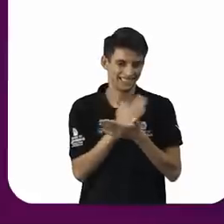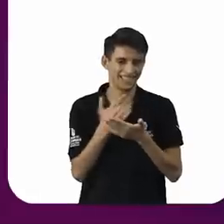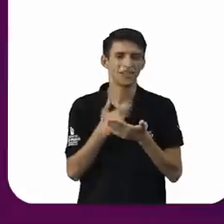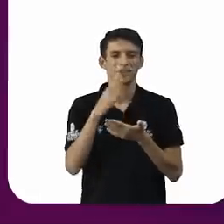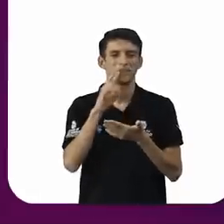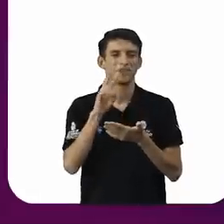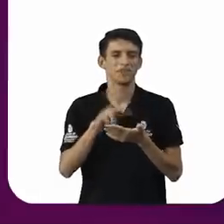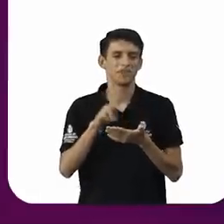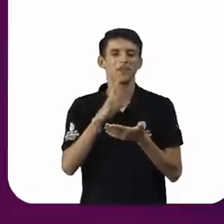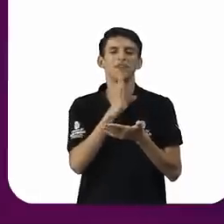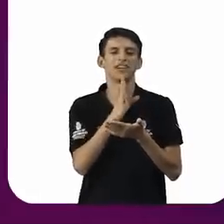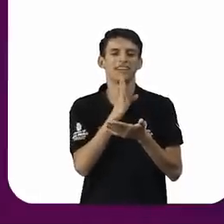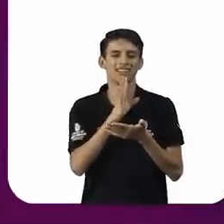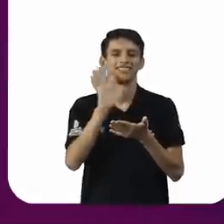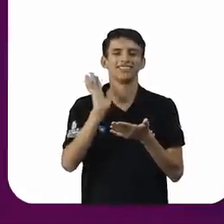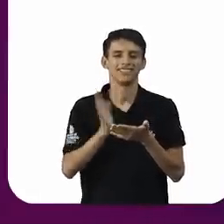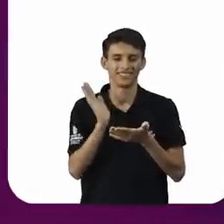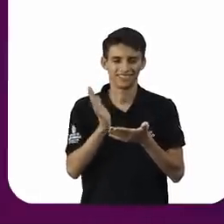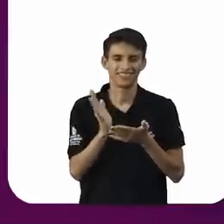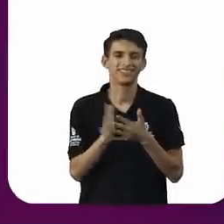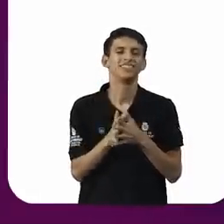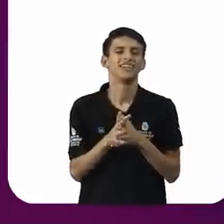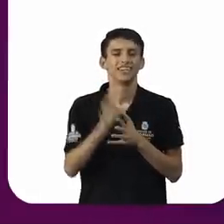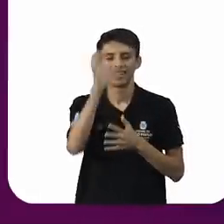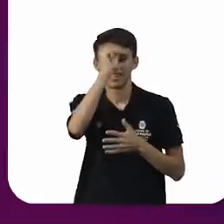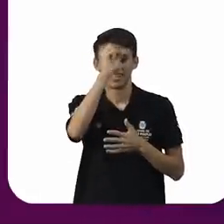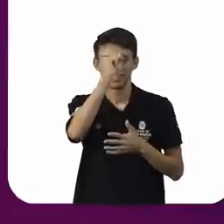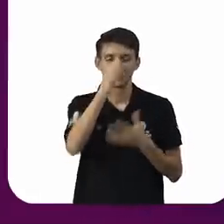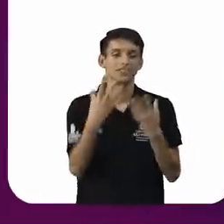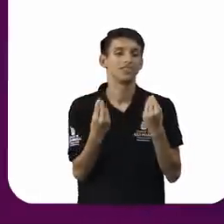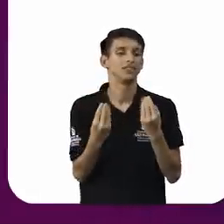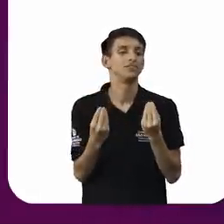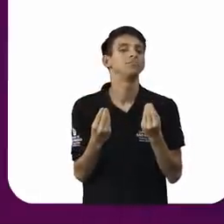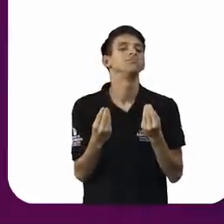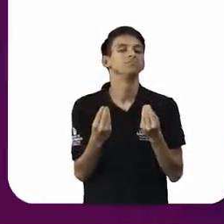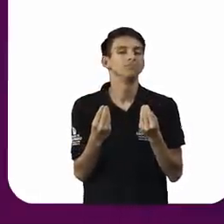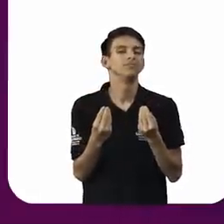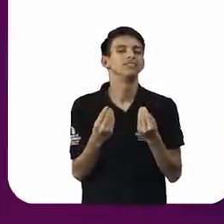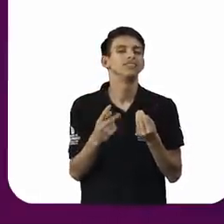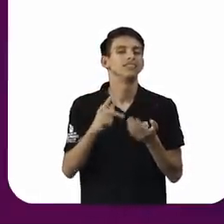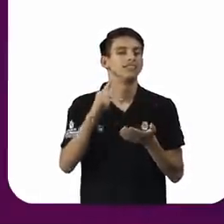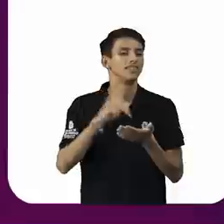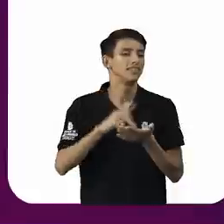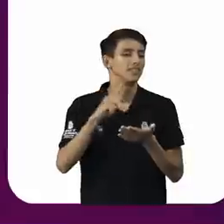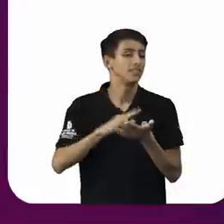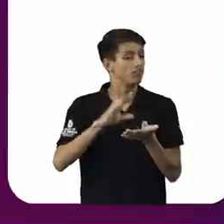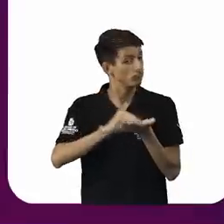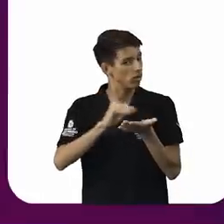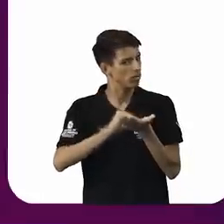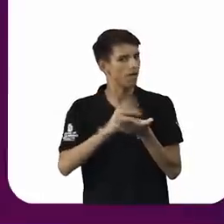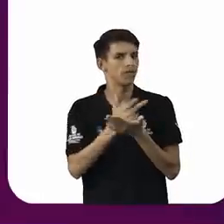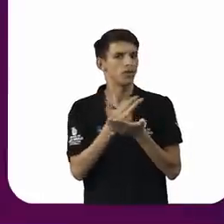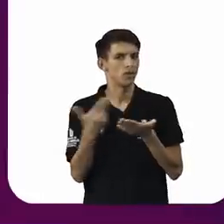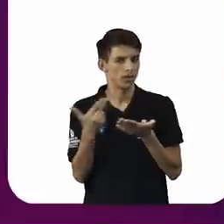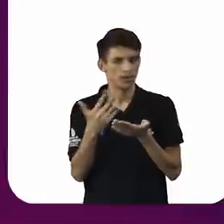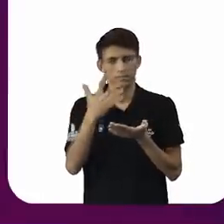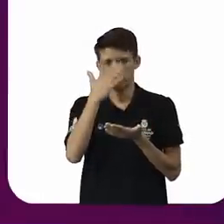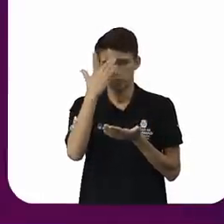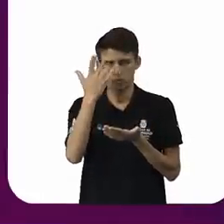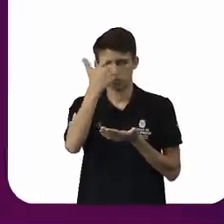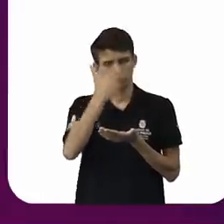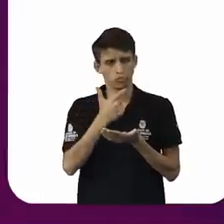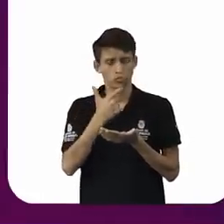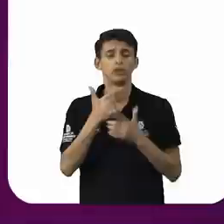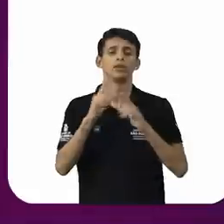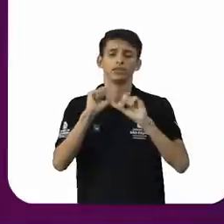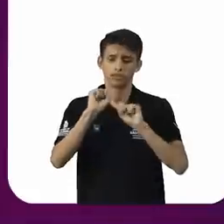portanto, eu conheço muito o livro e, enfim, aprendi muito com o livro que, de verdade, me faltava, como alguém que atua